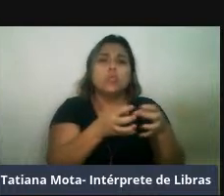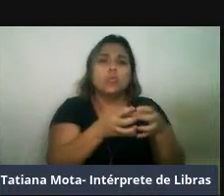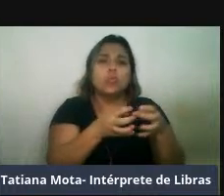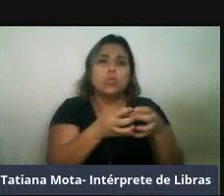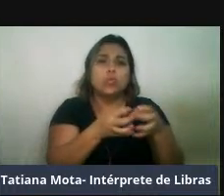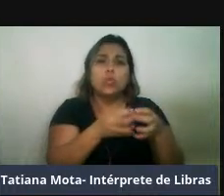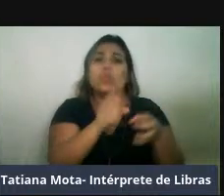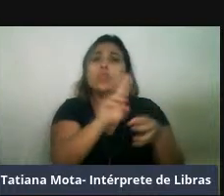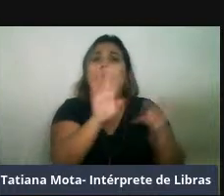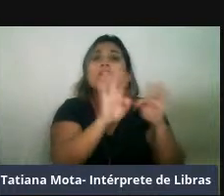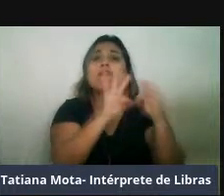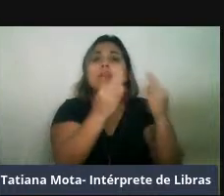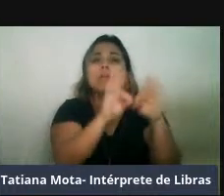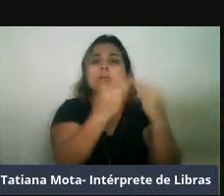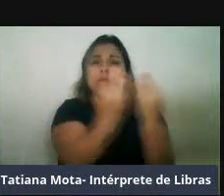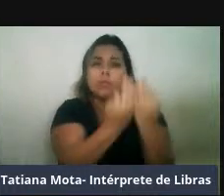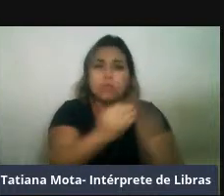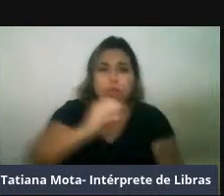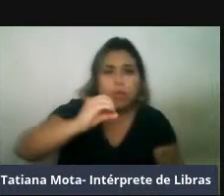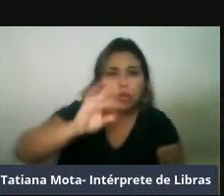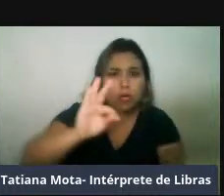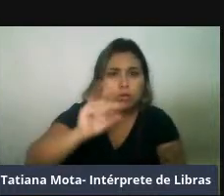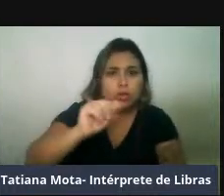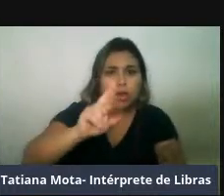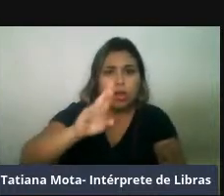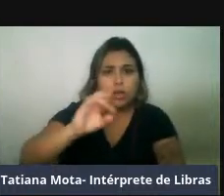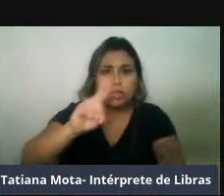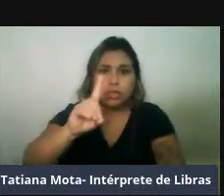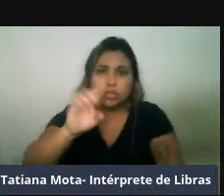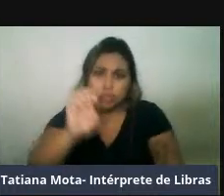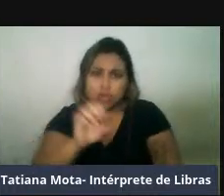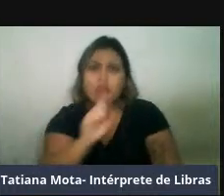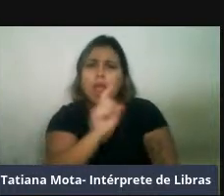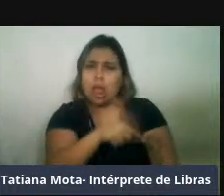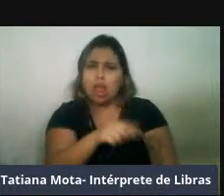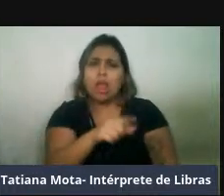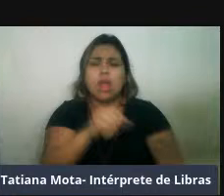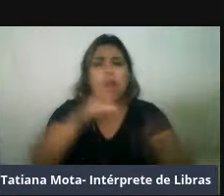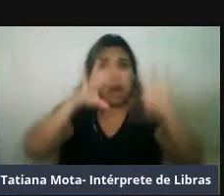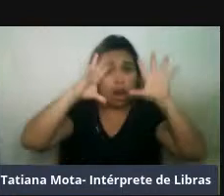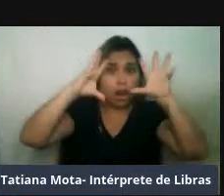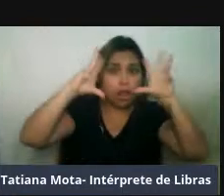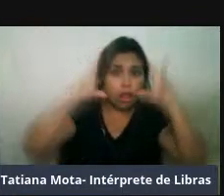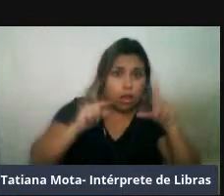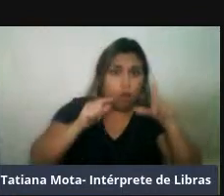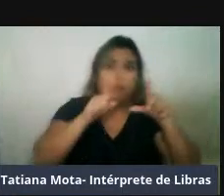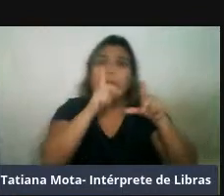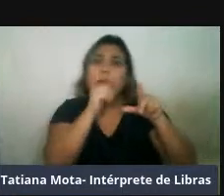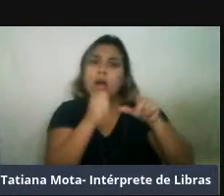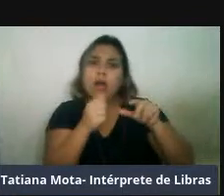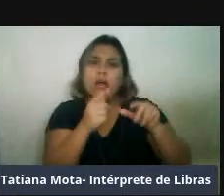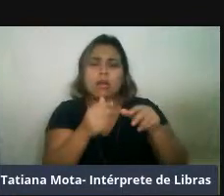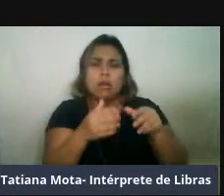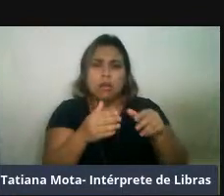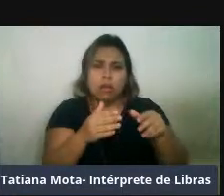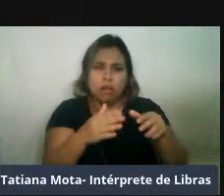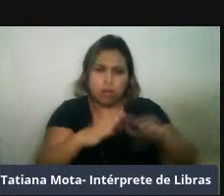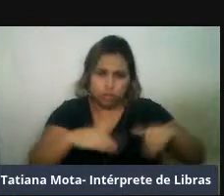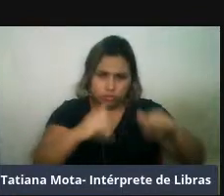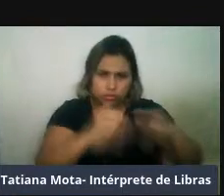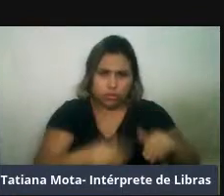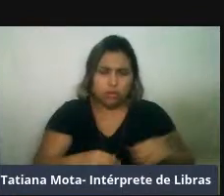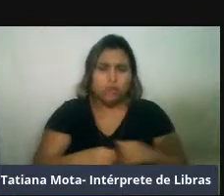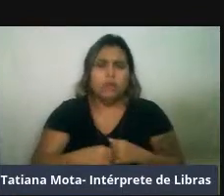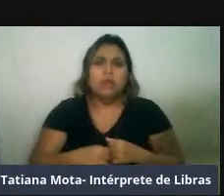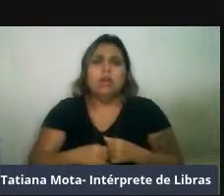otaride, que são os chamados lobos marinhos ou leões marinhos, a gente tem a família fosside, que são as chamadas